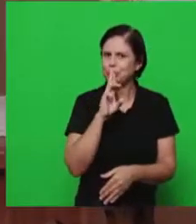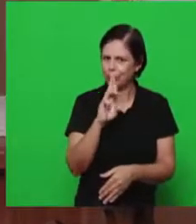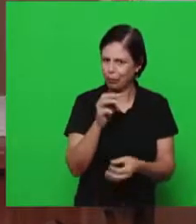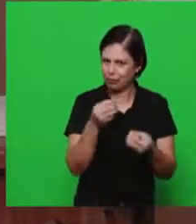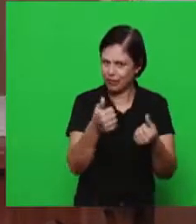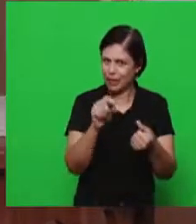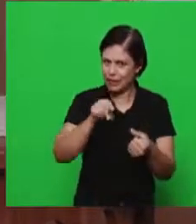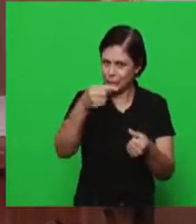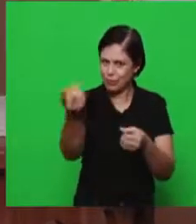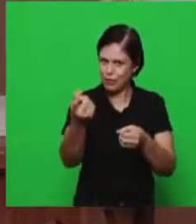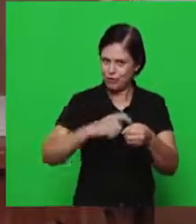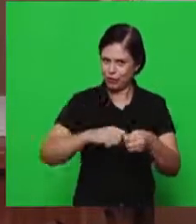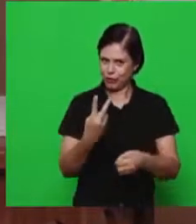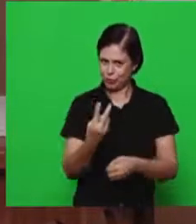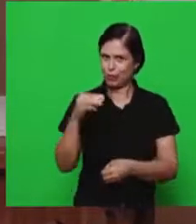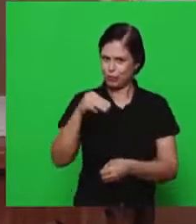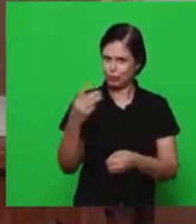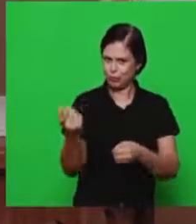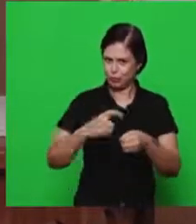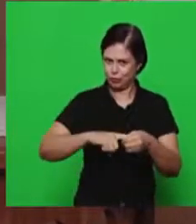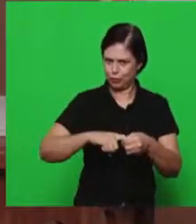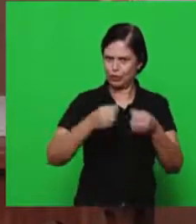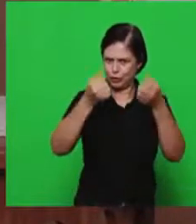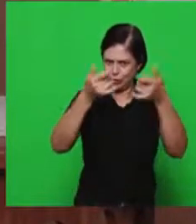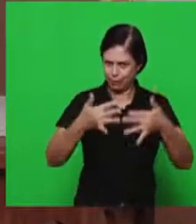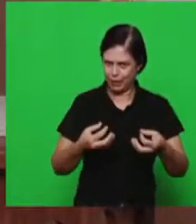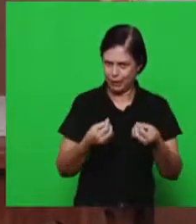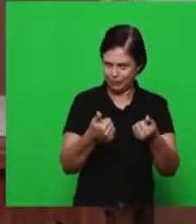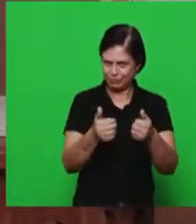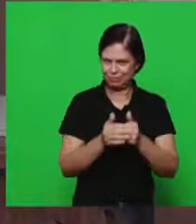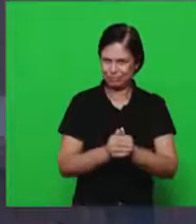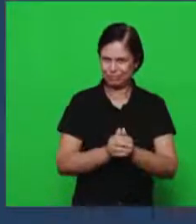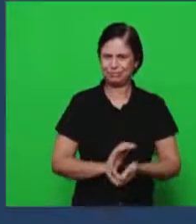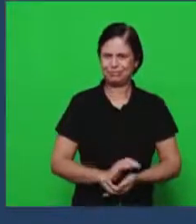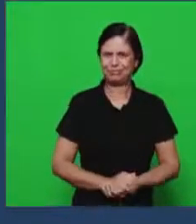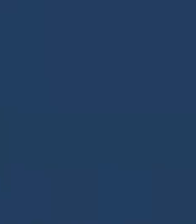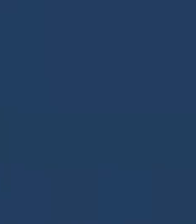estaremos de volta em dois minutos para fazer um pequeno comentário sobre esse assunto.